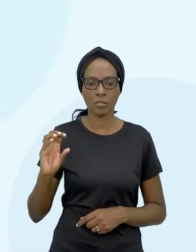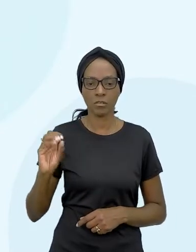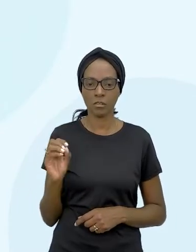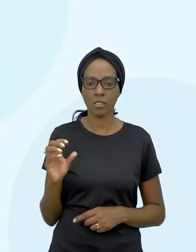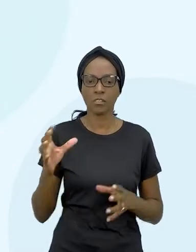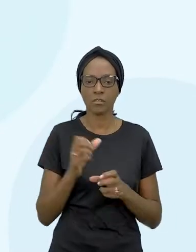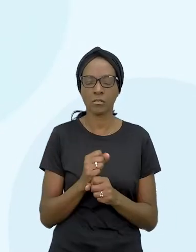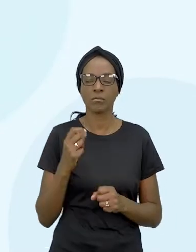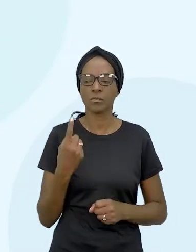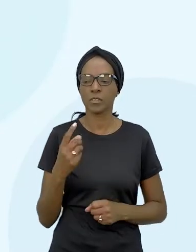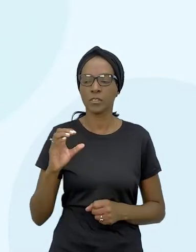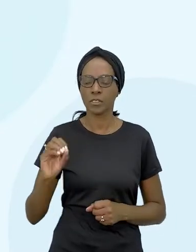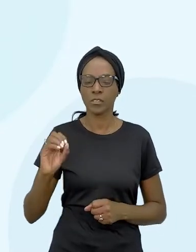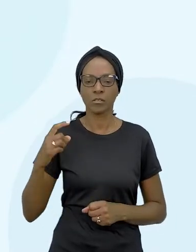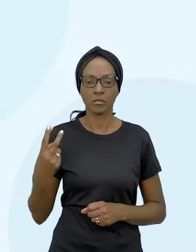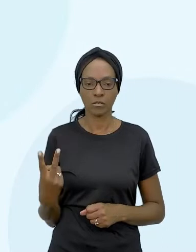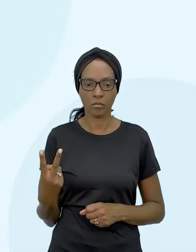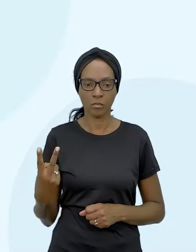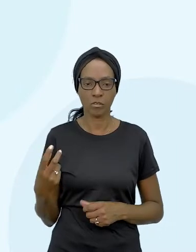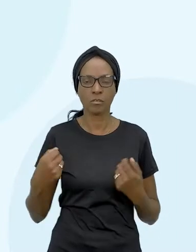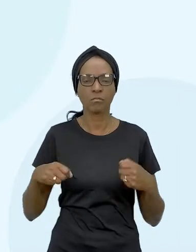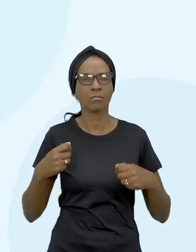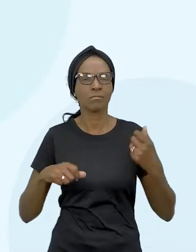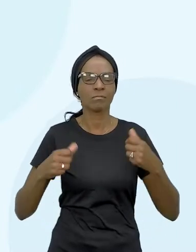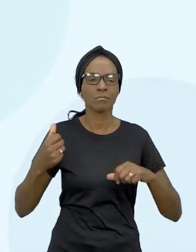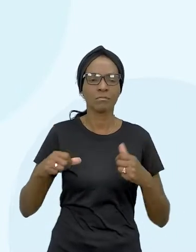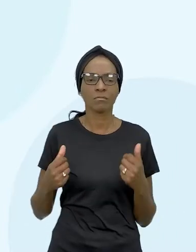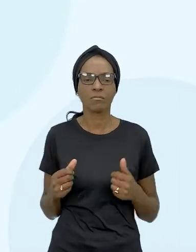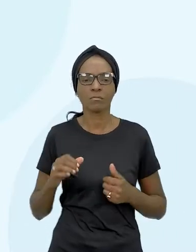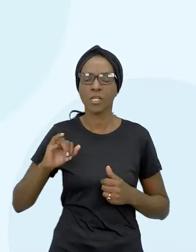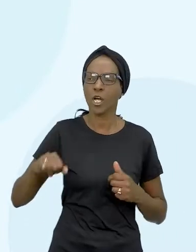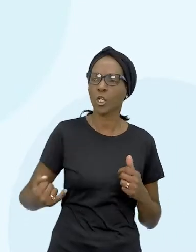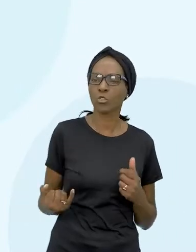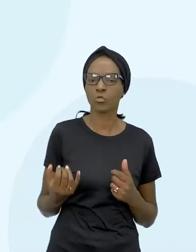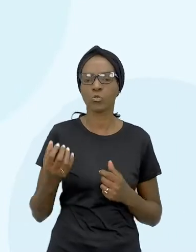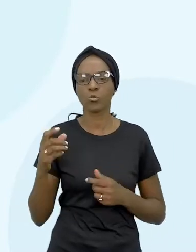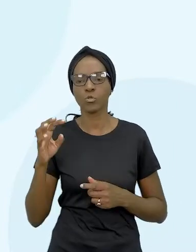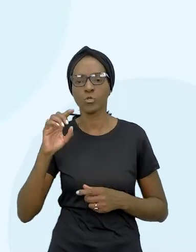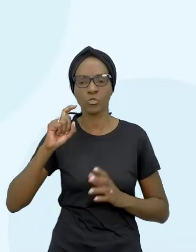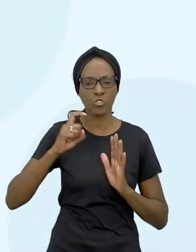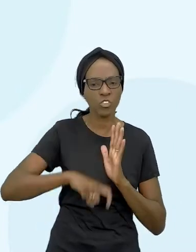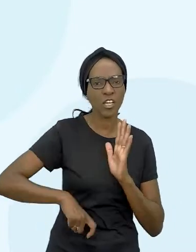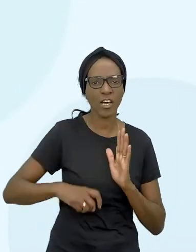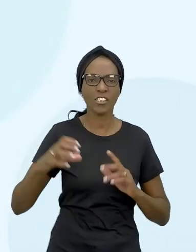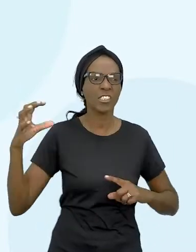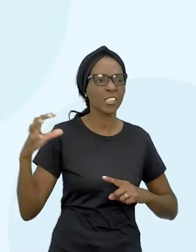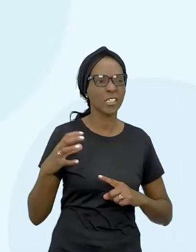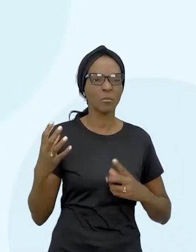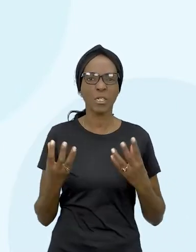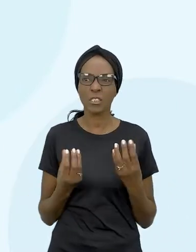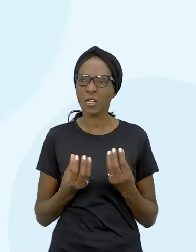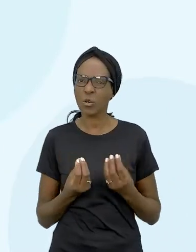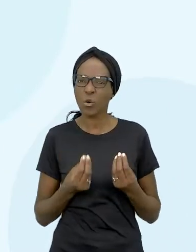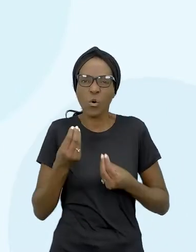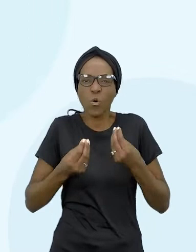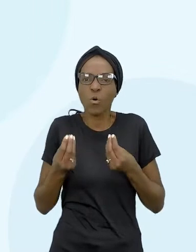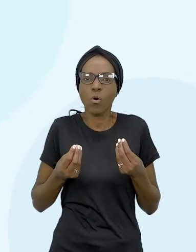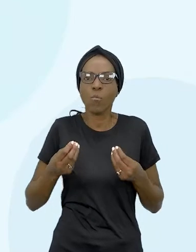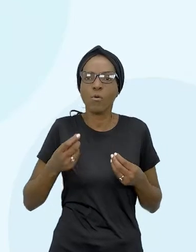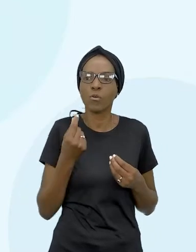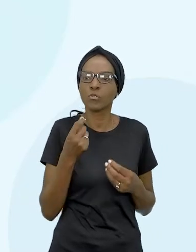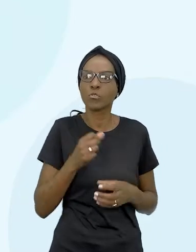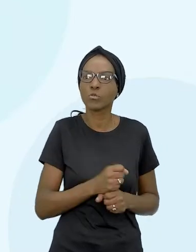preciso analisar que de que forma os juros e taxas impactam aí no nosso orçamento. São valores